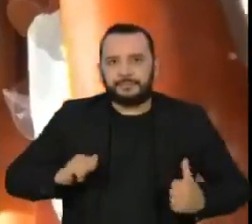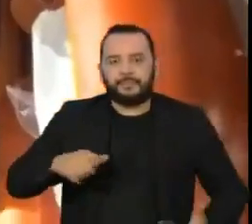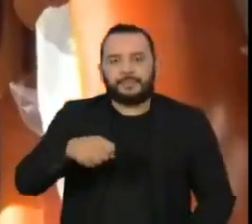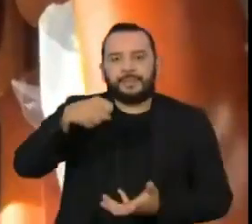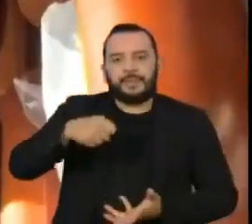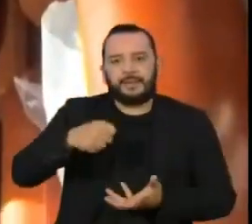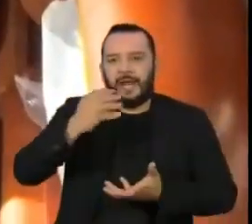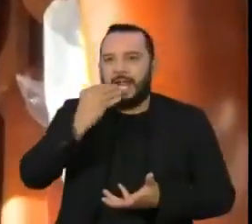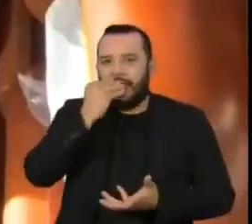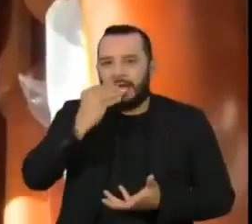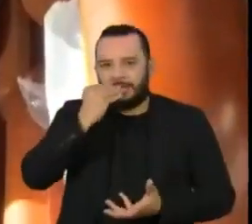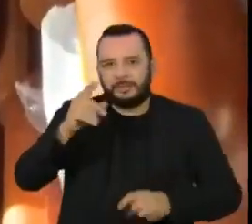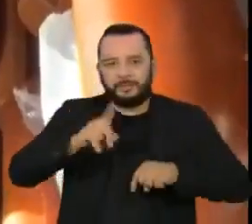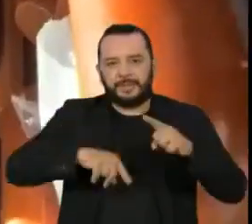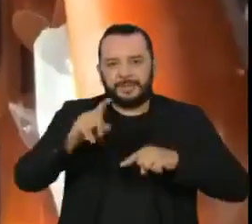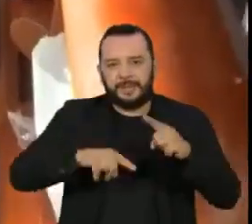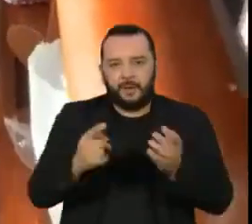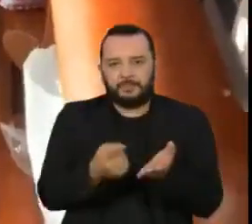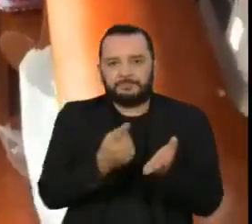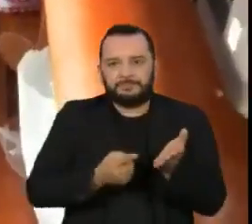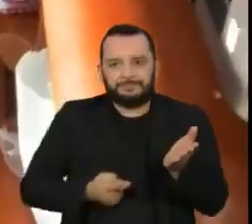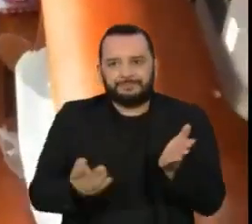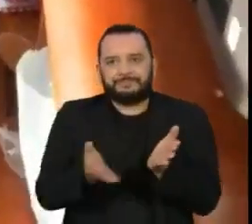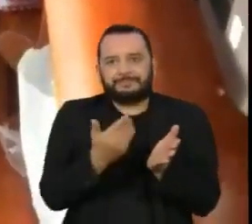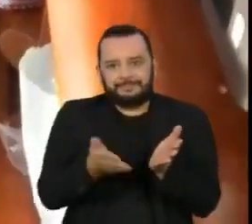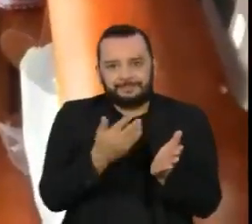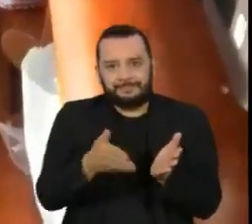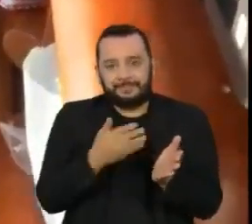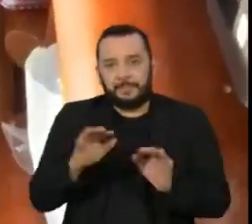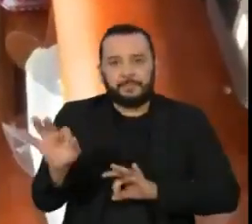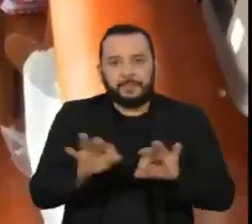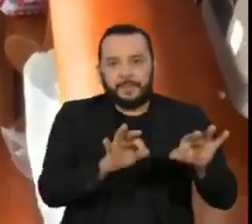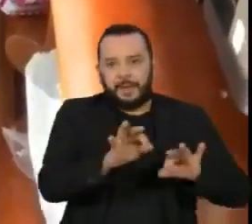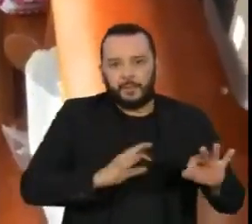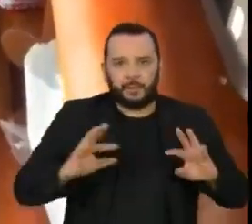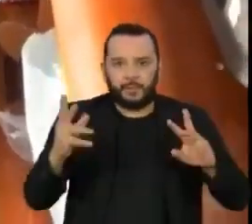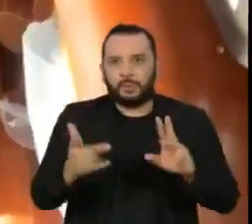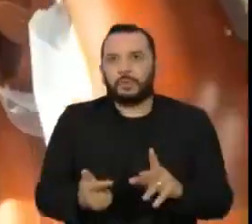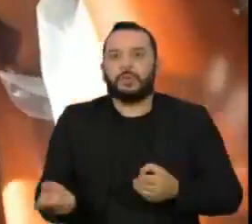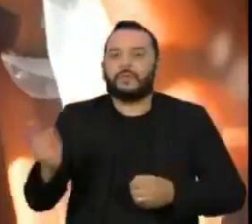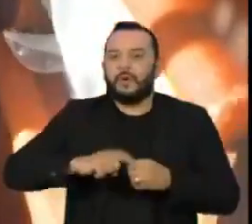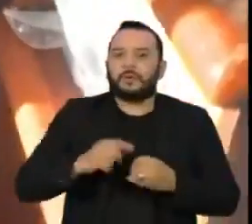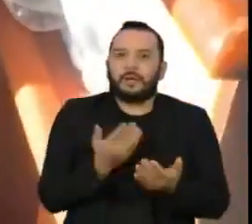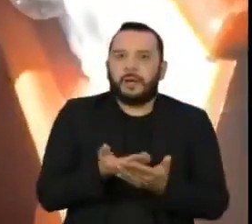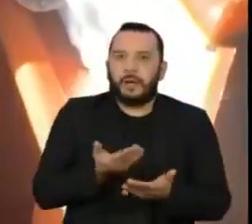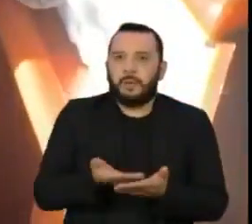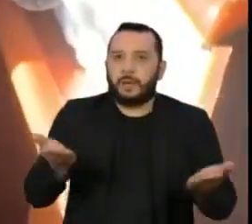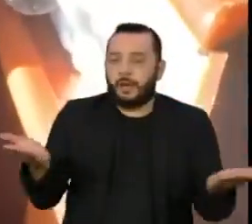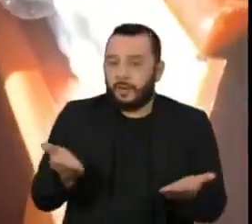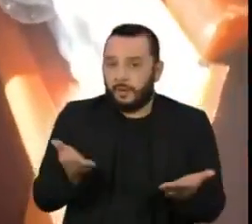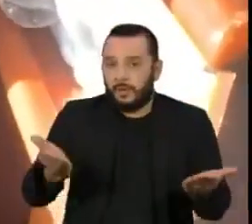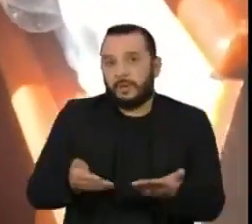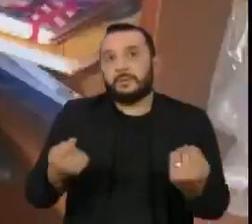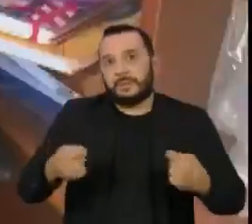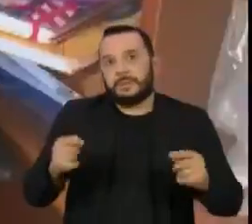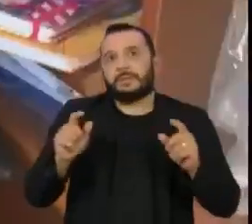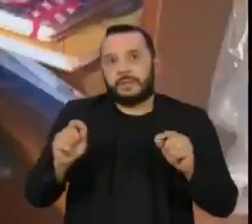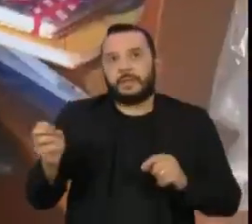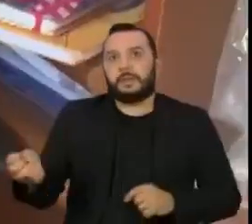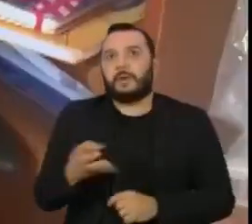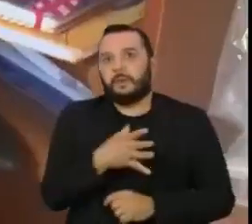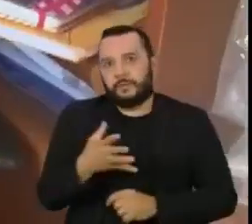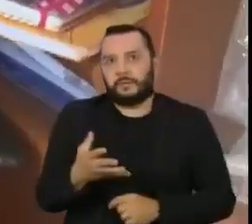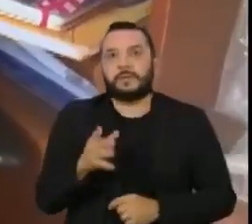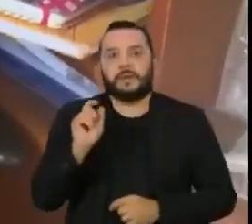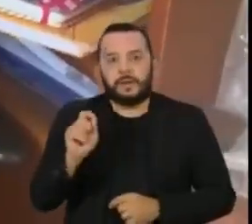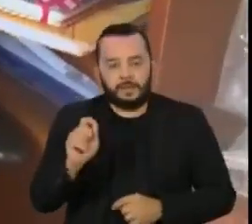material escolar. A Maria Vitória já separou tudo, mas para a volta às aulas, dessa vez, ela vai precisar de novos itens. Vou